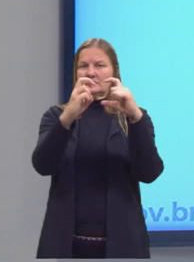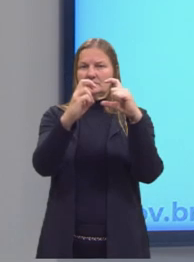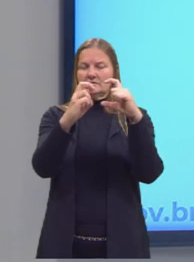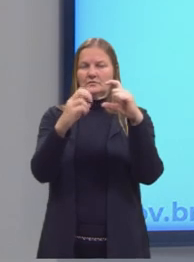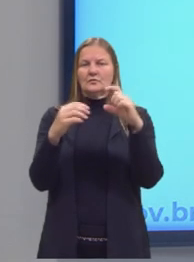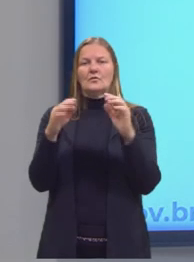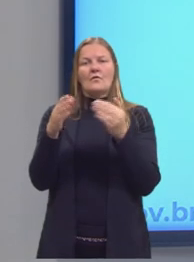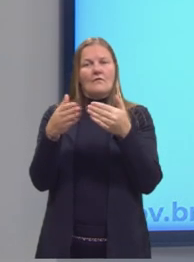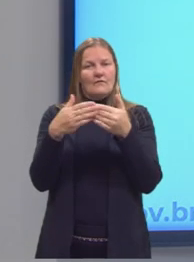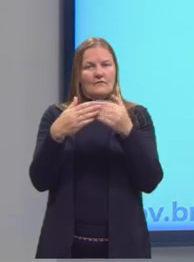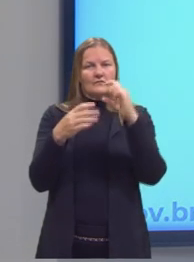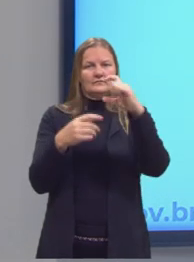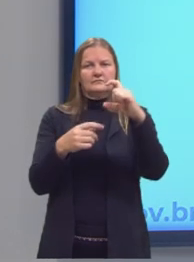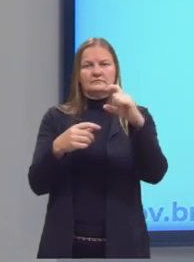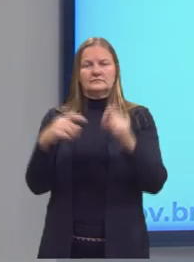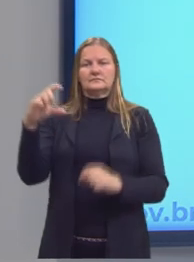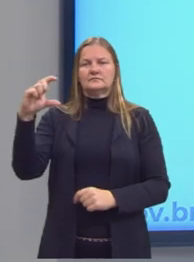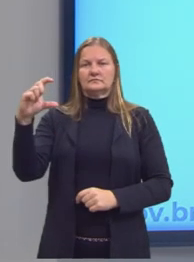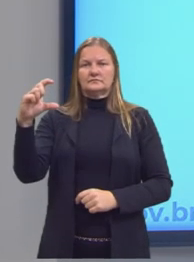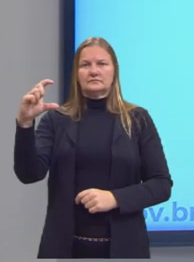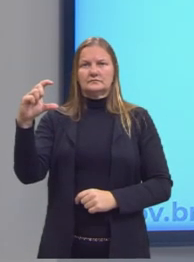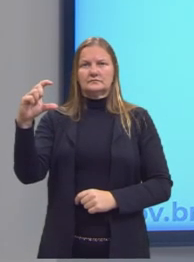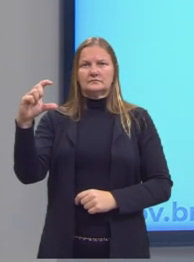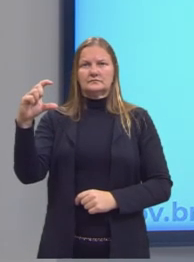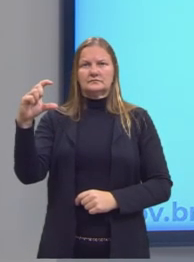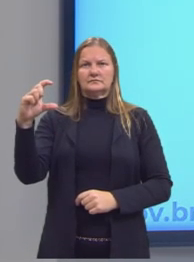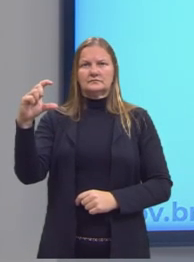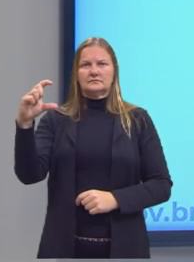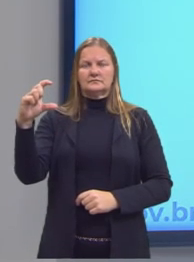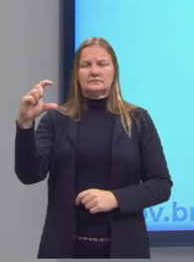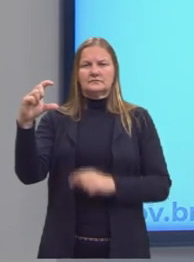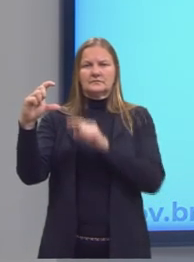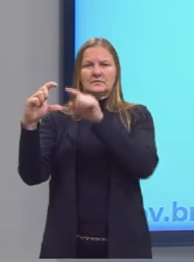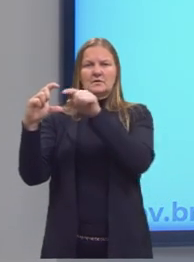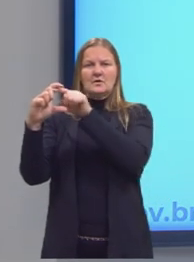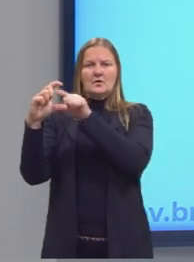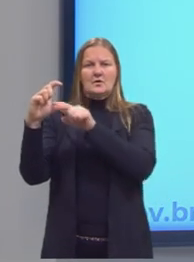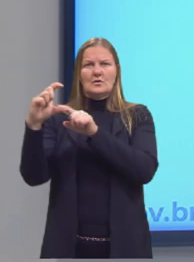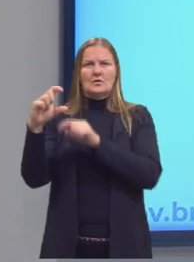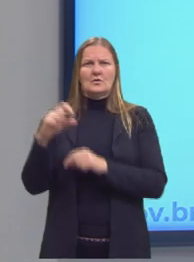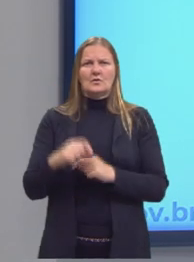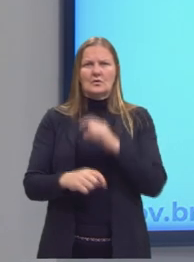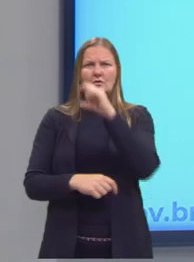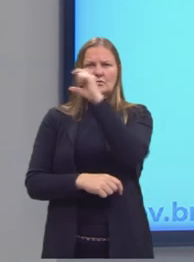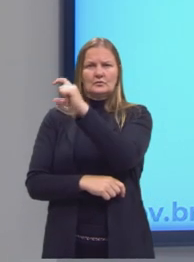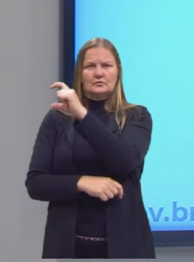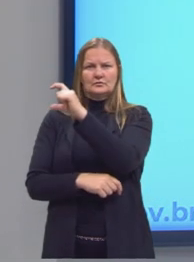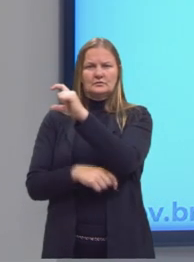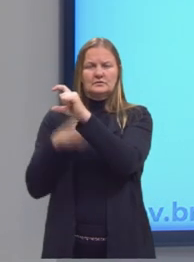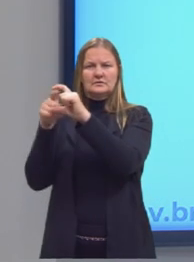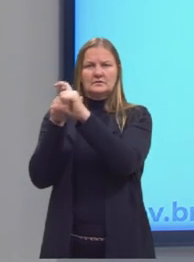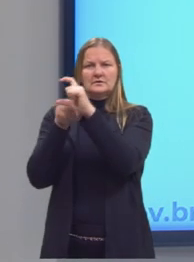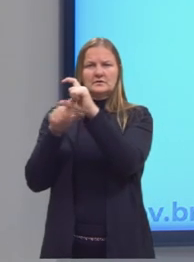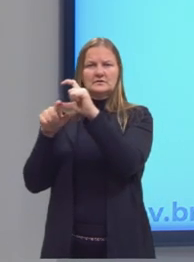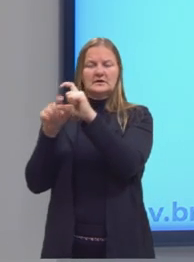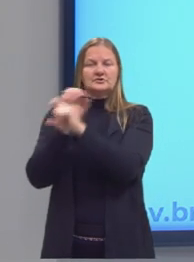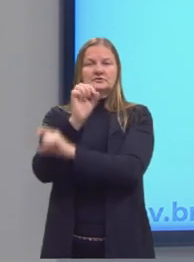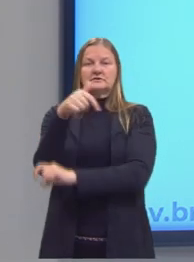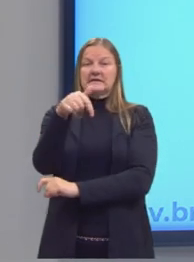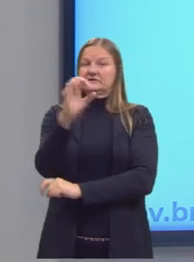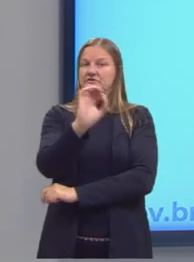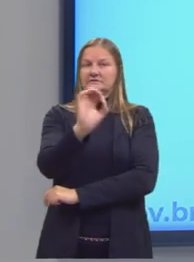fechado, e o colchete para fora, aqui no 7, representando que o 7 é aberto, ele não pertence ao